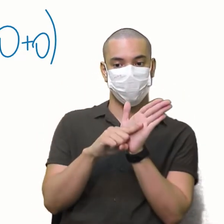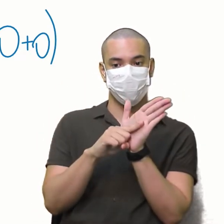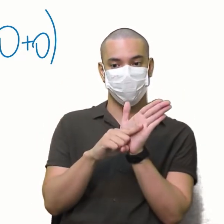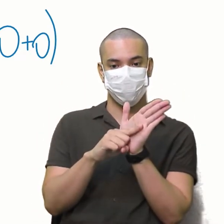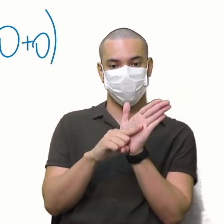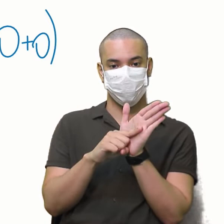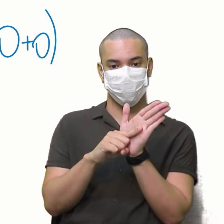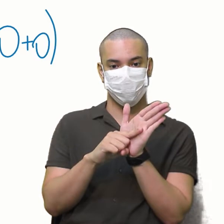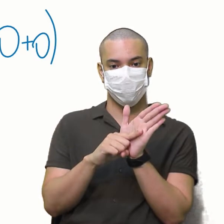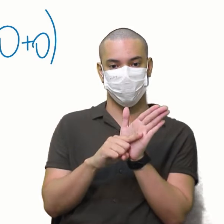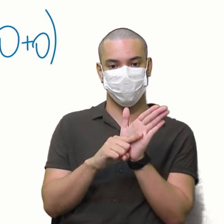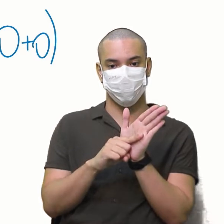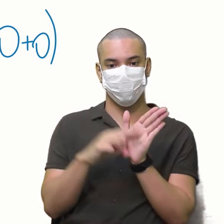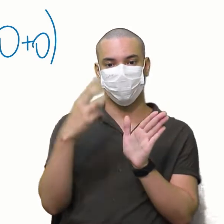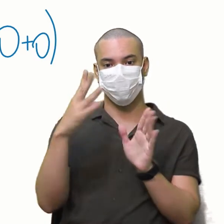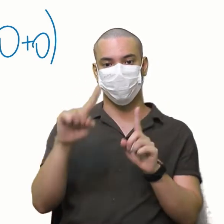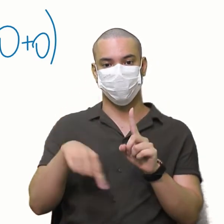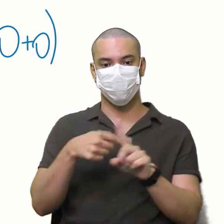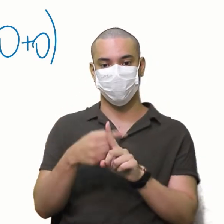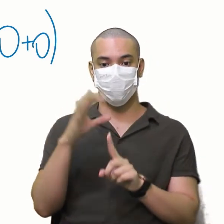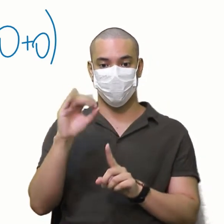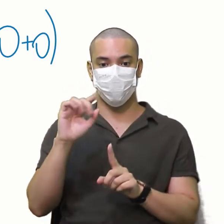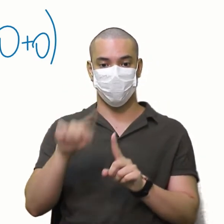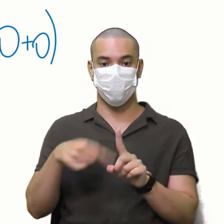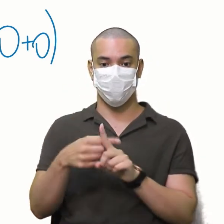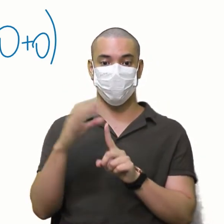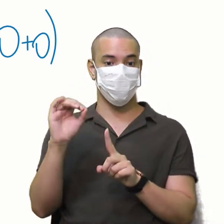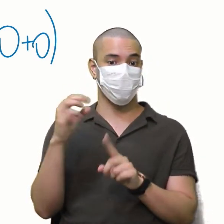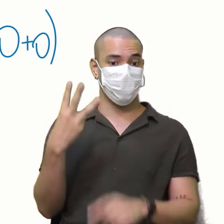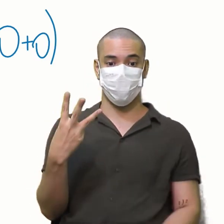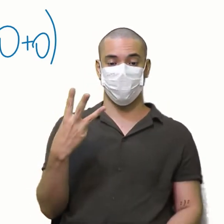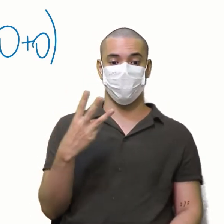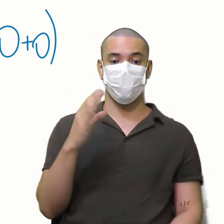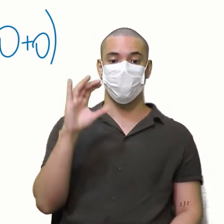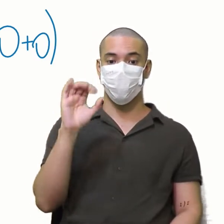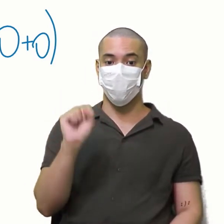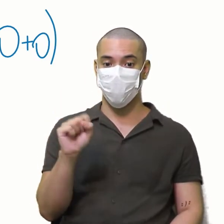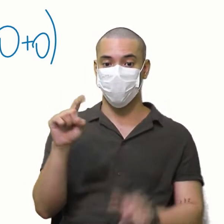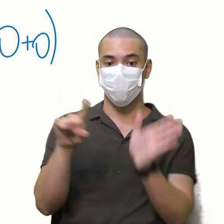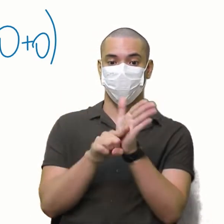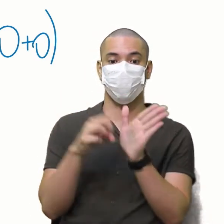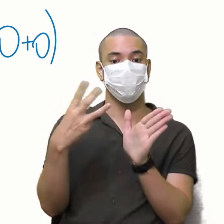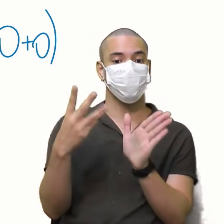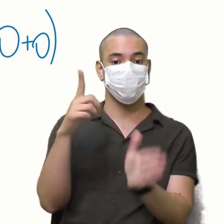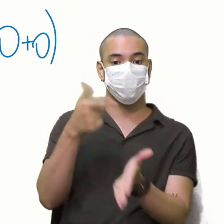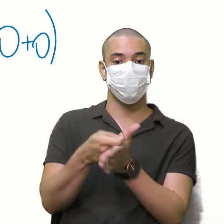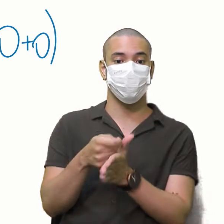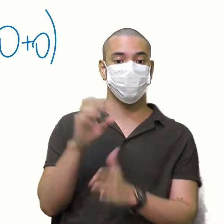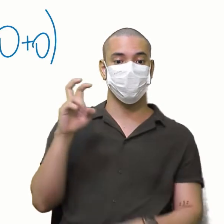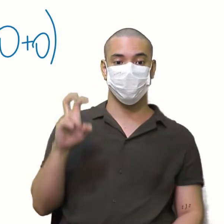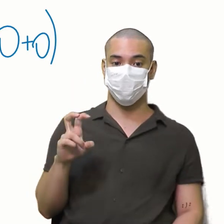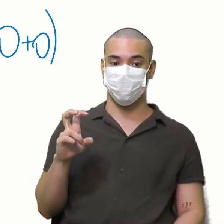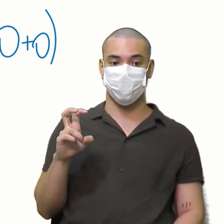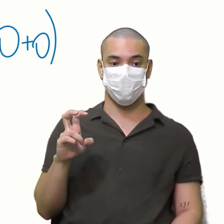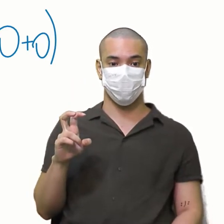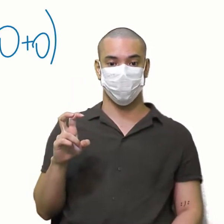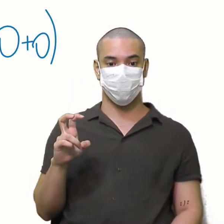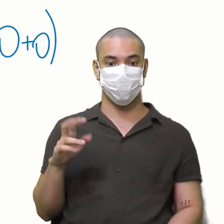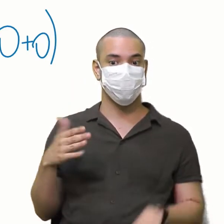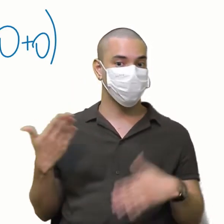3 mais 0 mais 0 3 8 menos 3 O determinante da matriz Vale 5